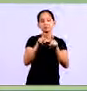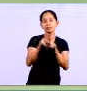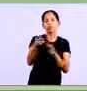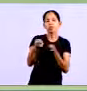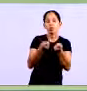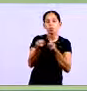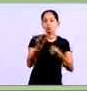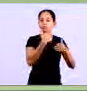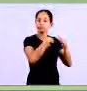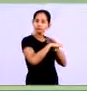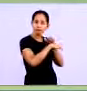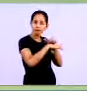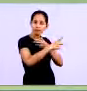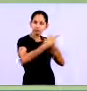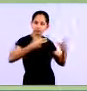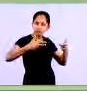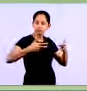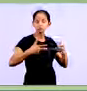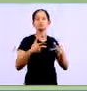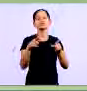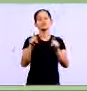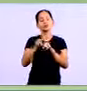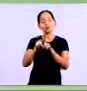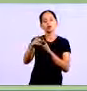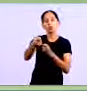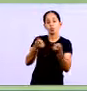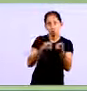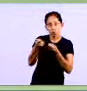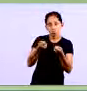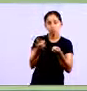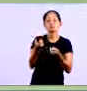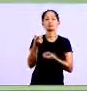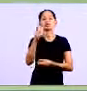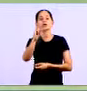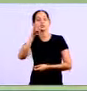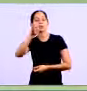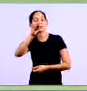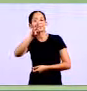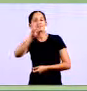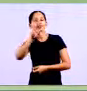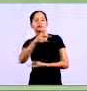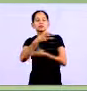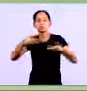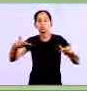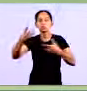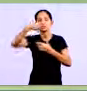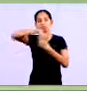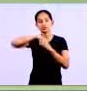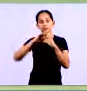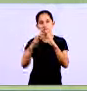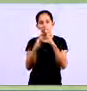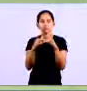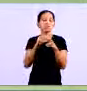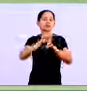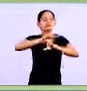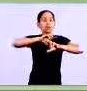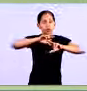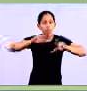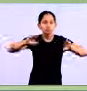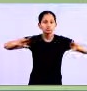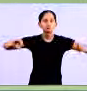ques Imobilizado Controle de estoque, controle de imobilizado Todos estão corretos E existem outros